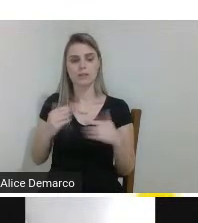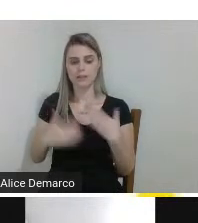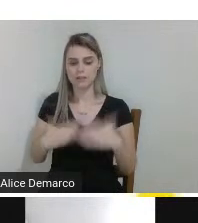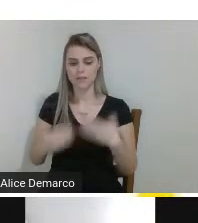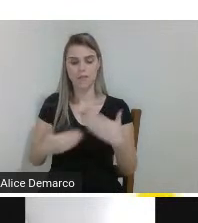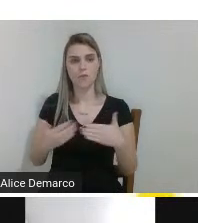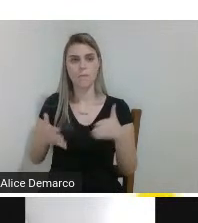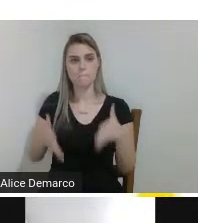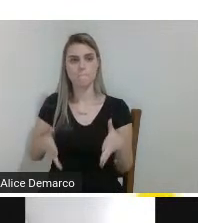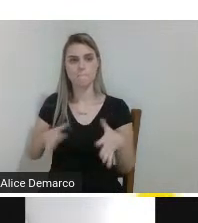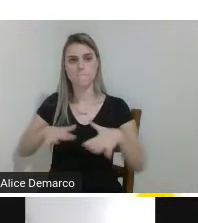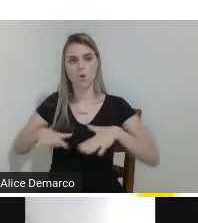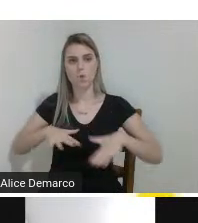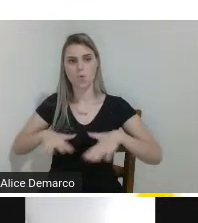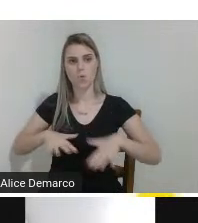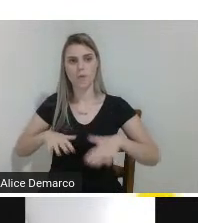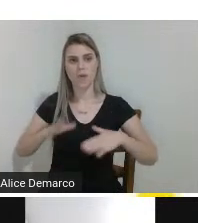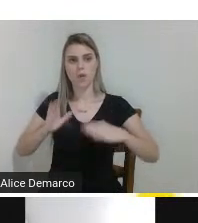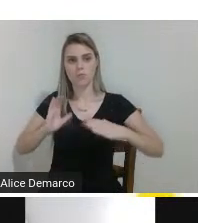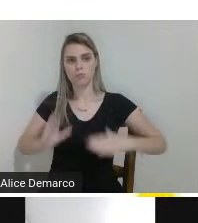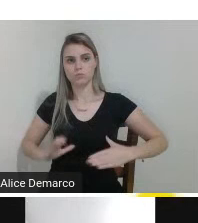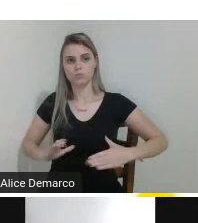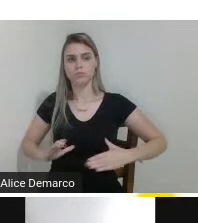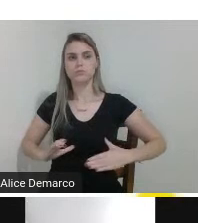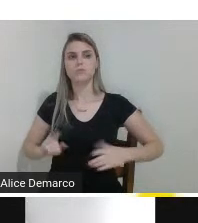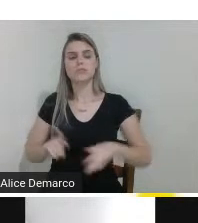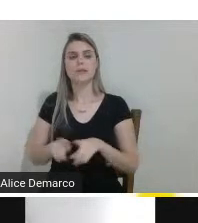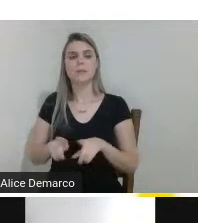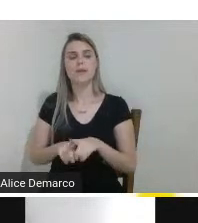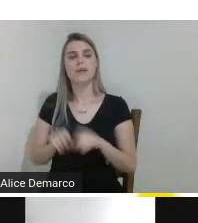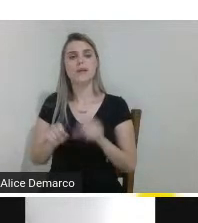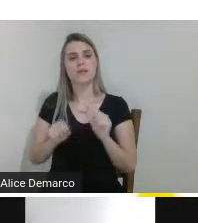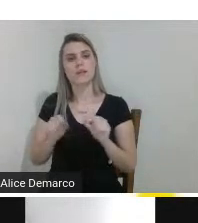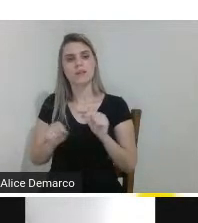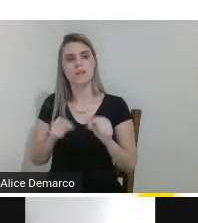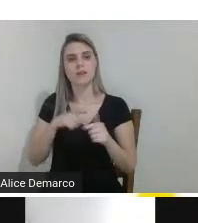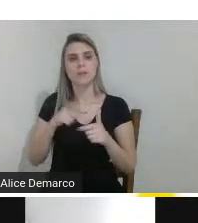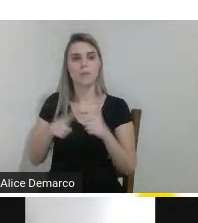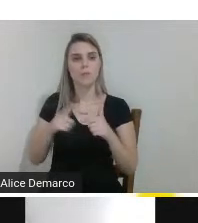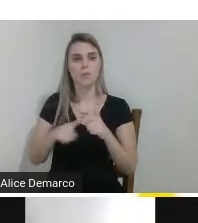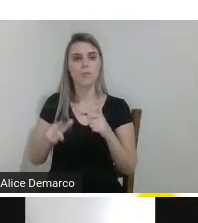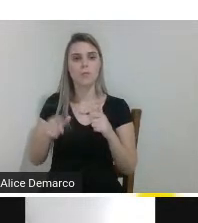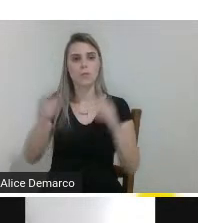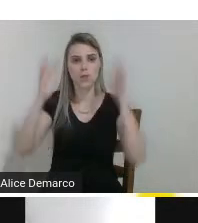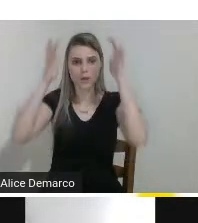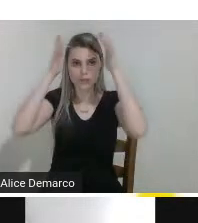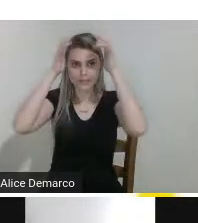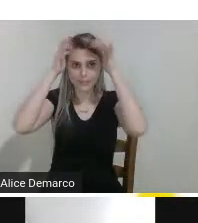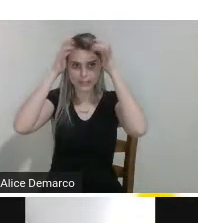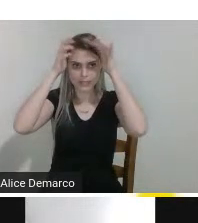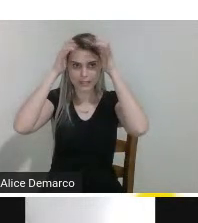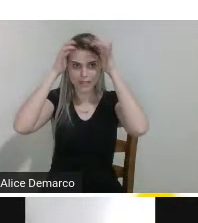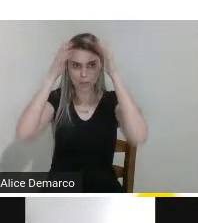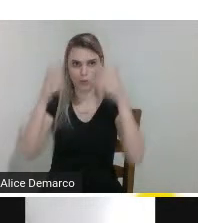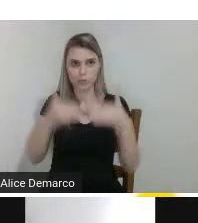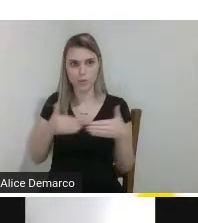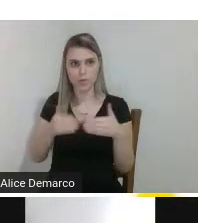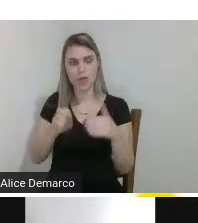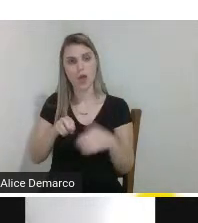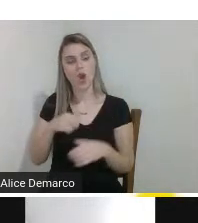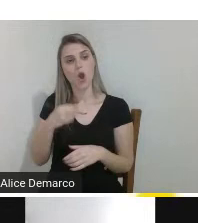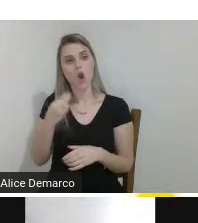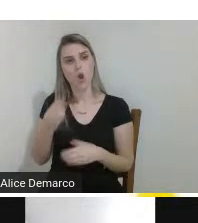postura que é causada por distúrbios no cérebro fetal ou infantil em